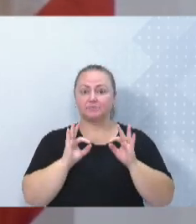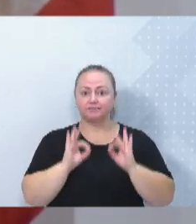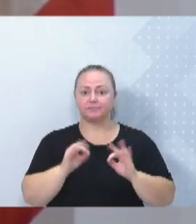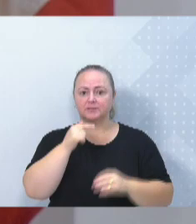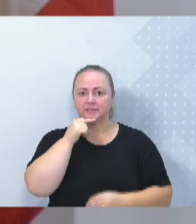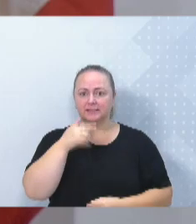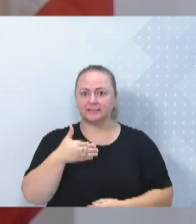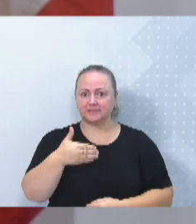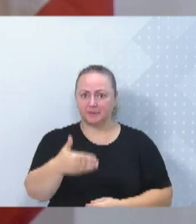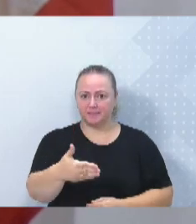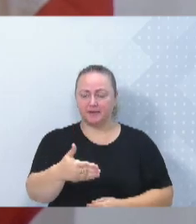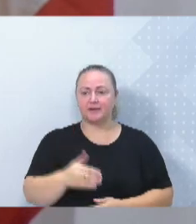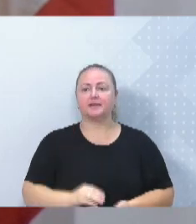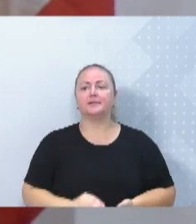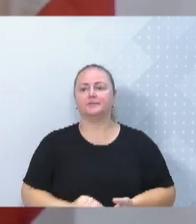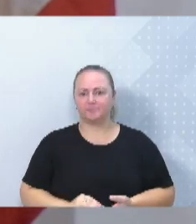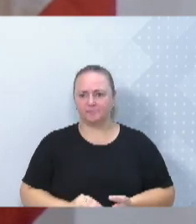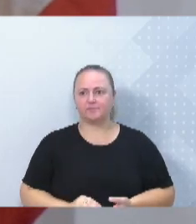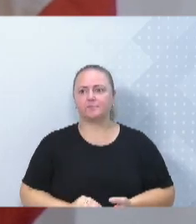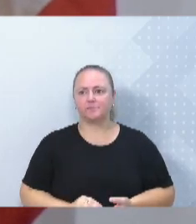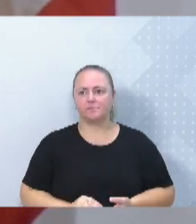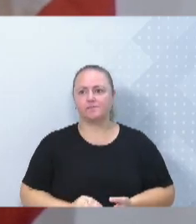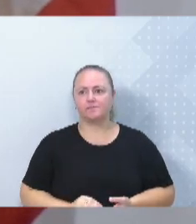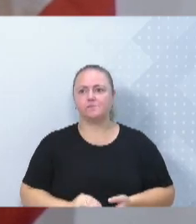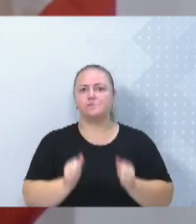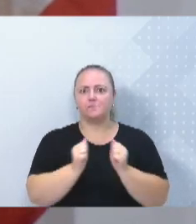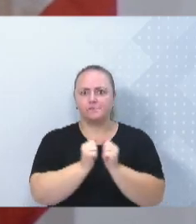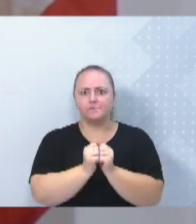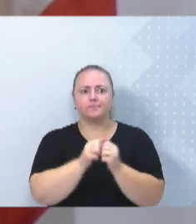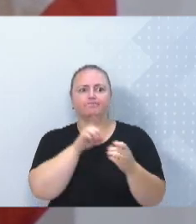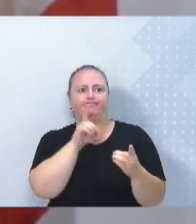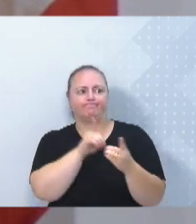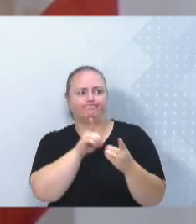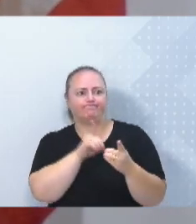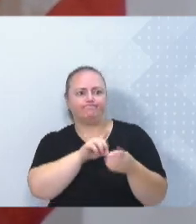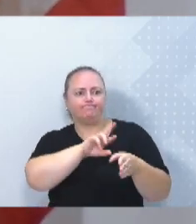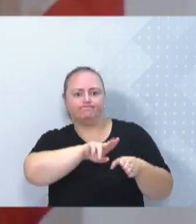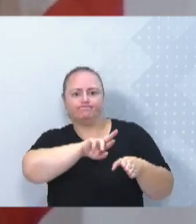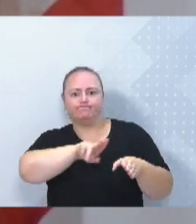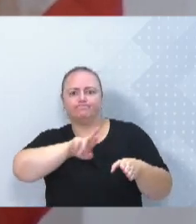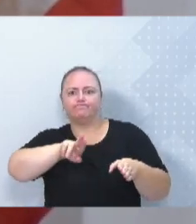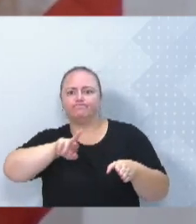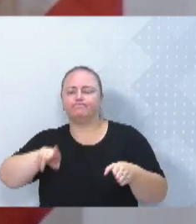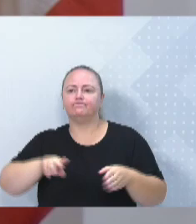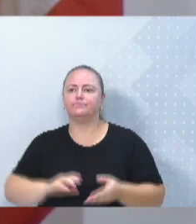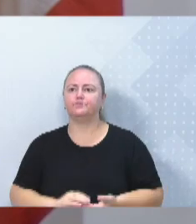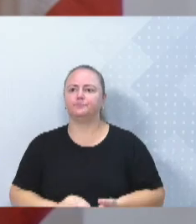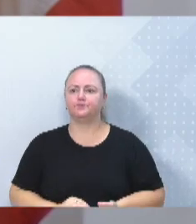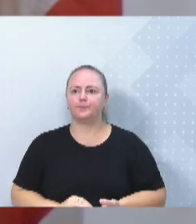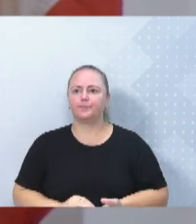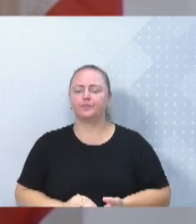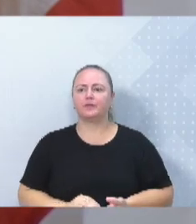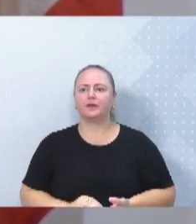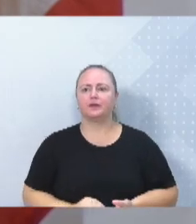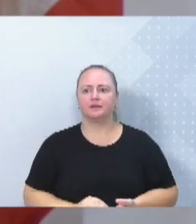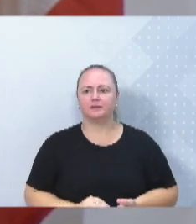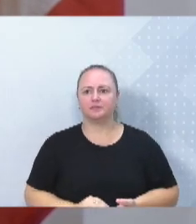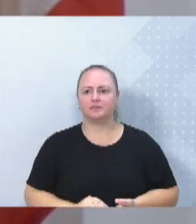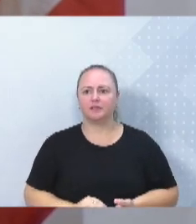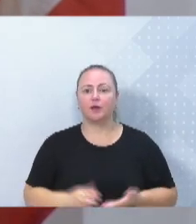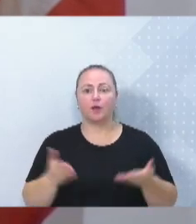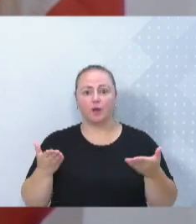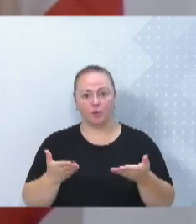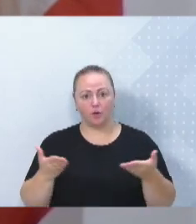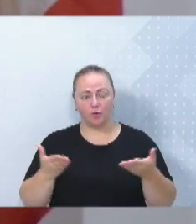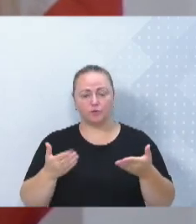semana, nesses dois primeiros dias, com muitos atendimentos e eu gostaria apenas, presidente, de